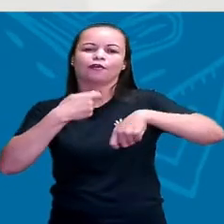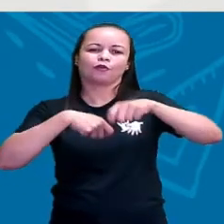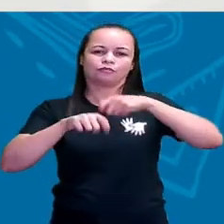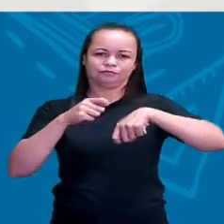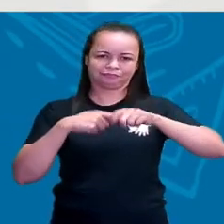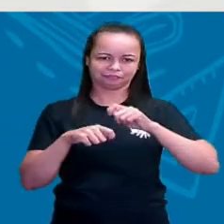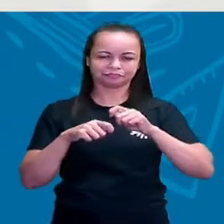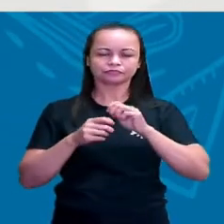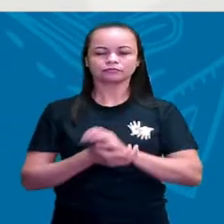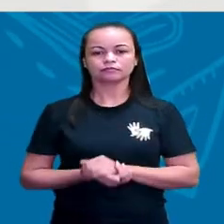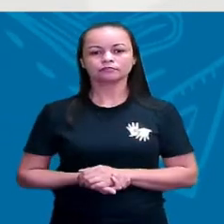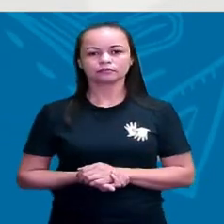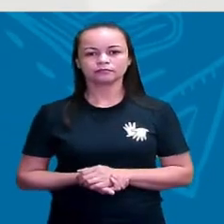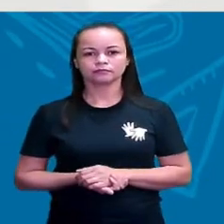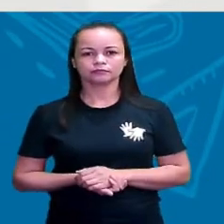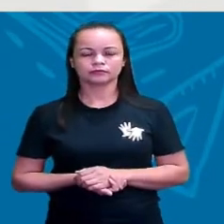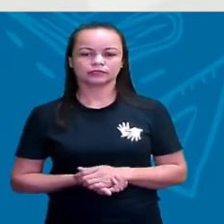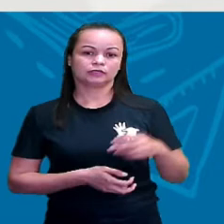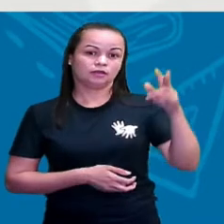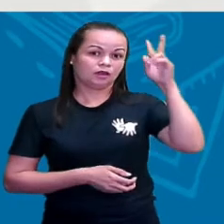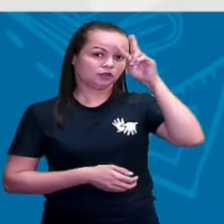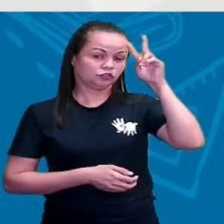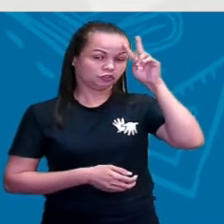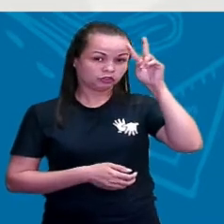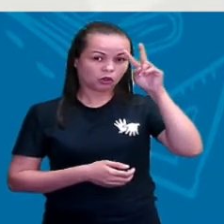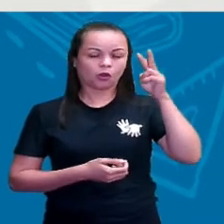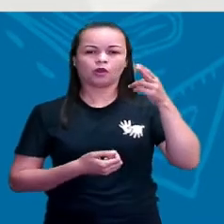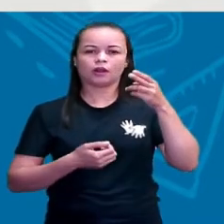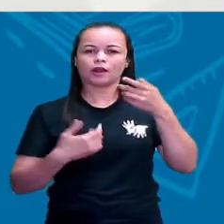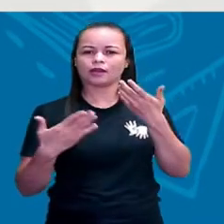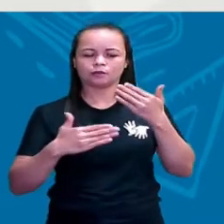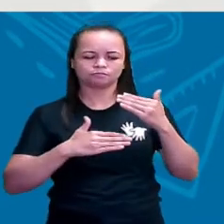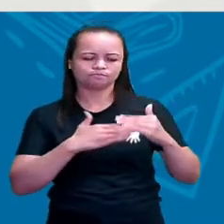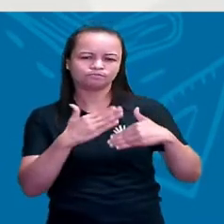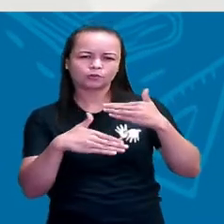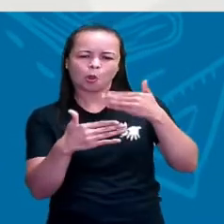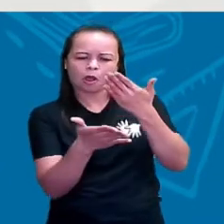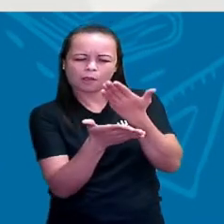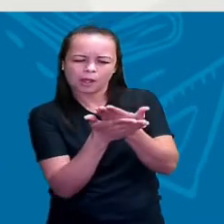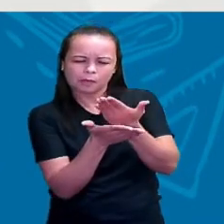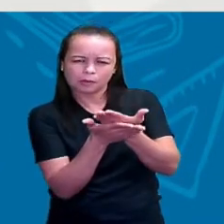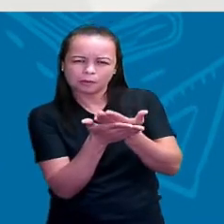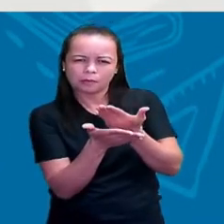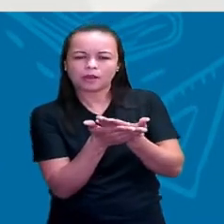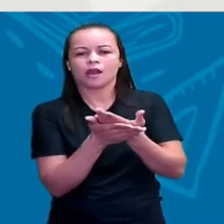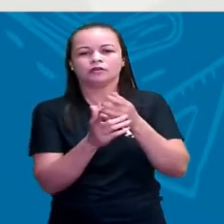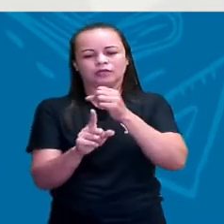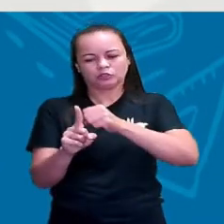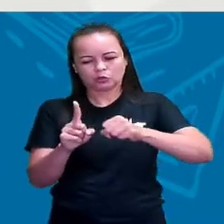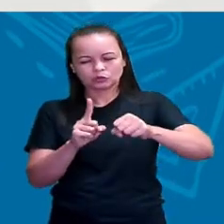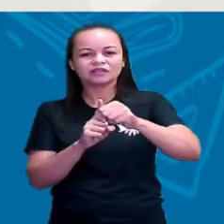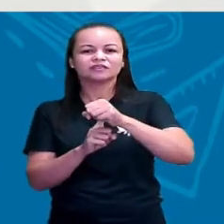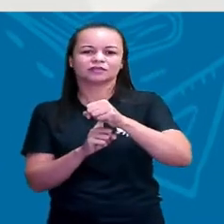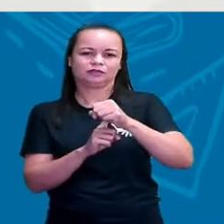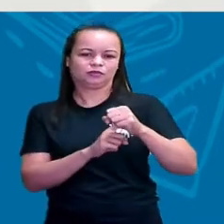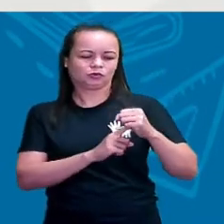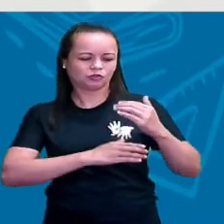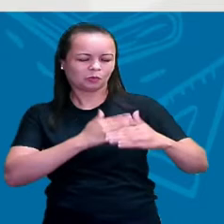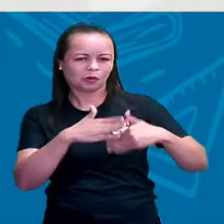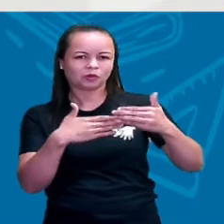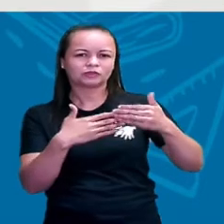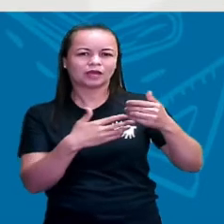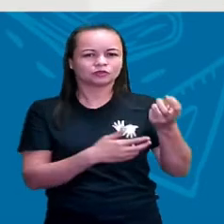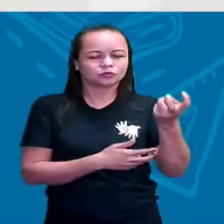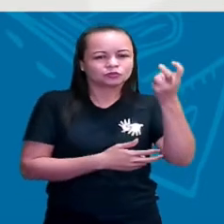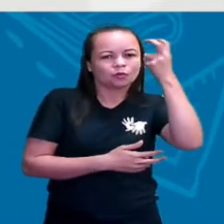A história, ela vai estudar os processos da sociedade, os processos culturais,